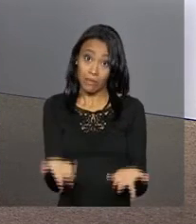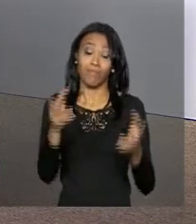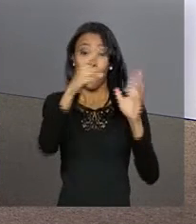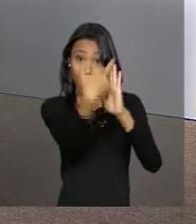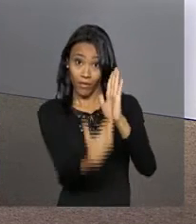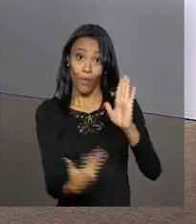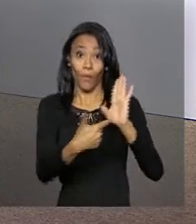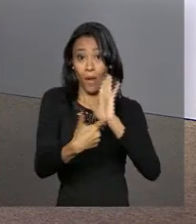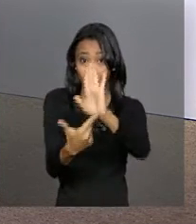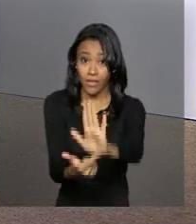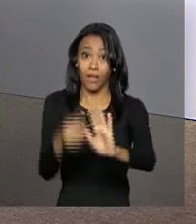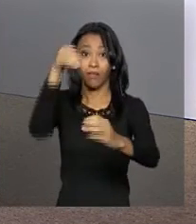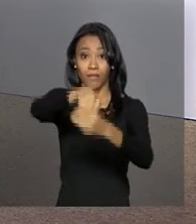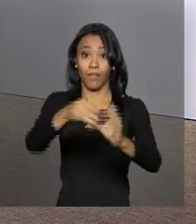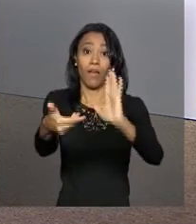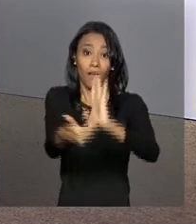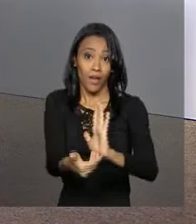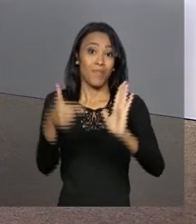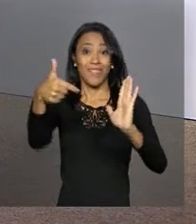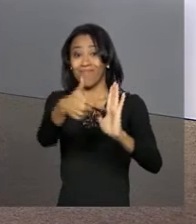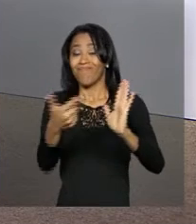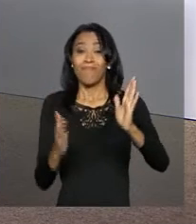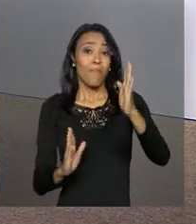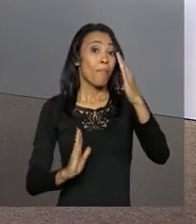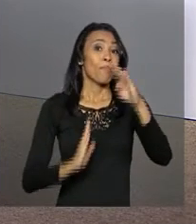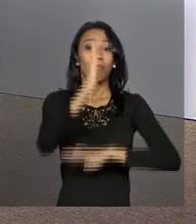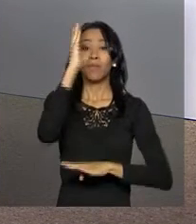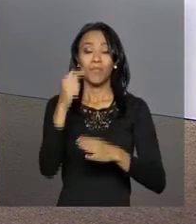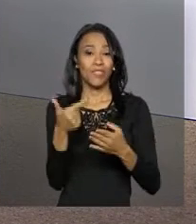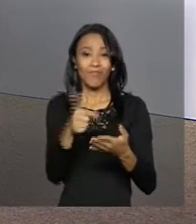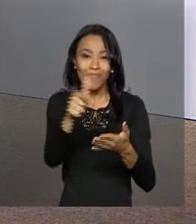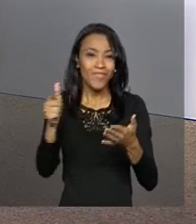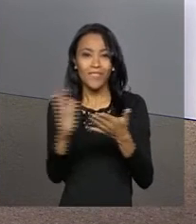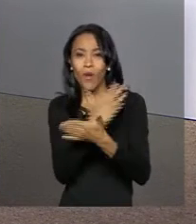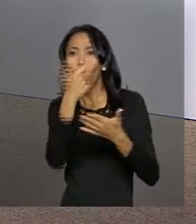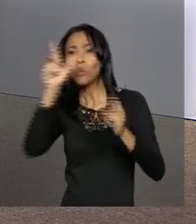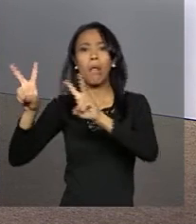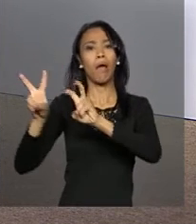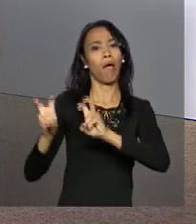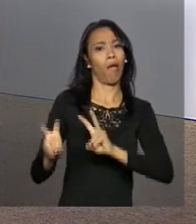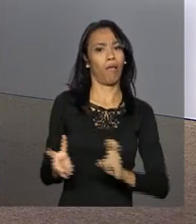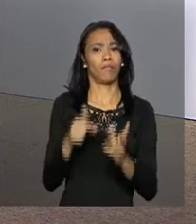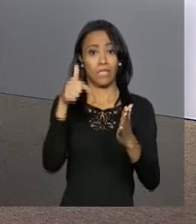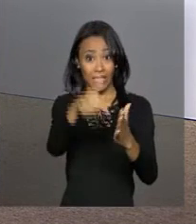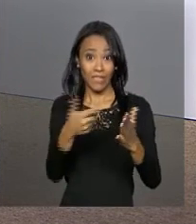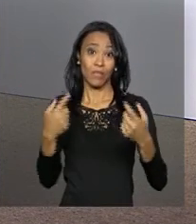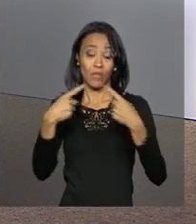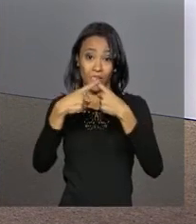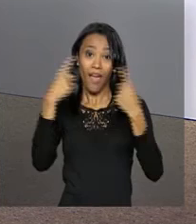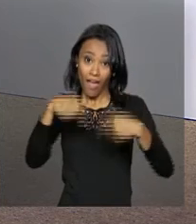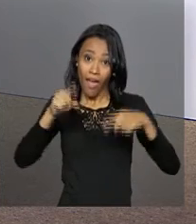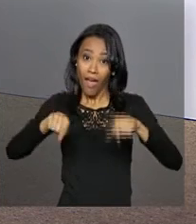apresentado na Câmara ultrapassou os limites originais da denúncia e o processo conduzido pelos deputados viola os princípios